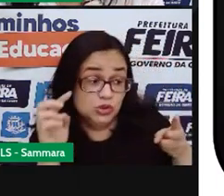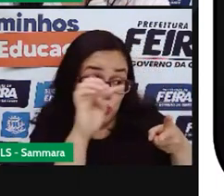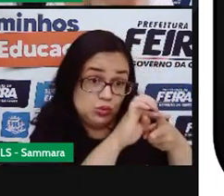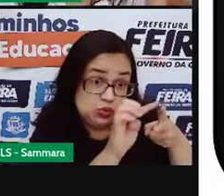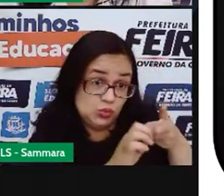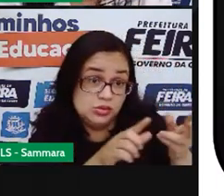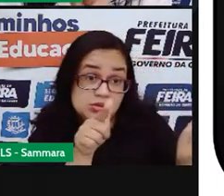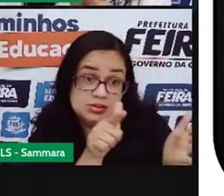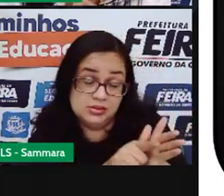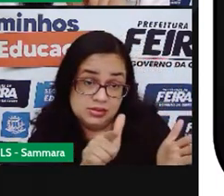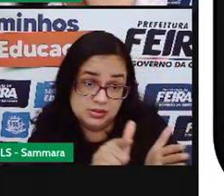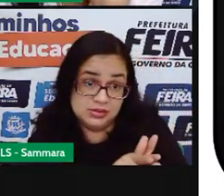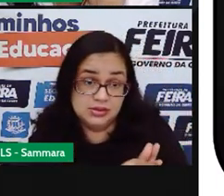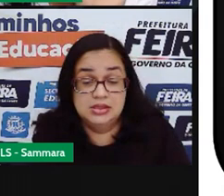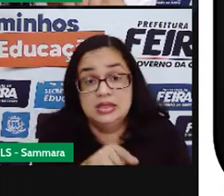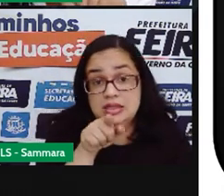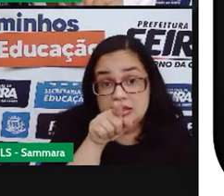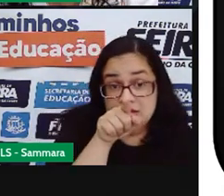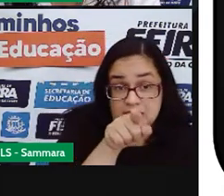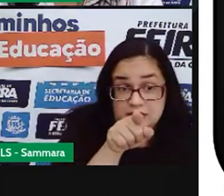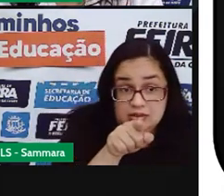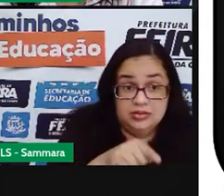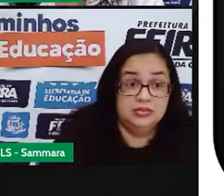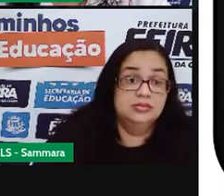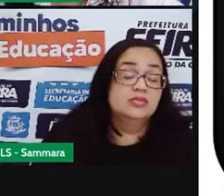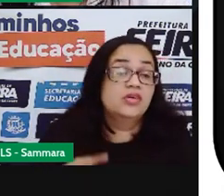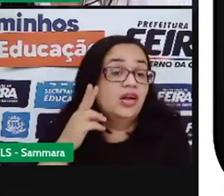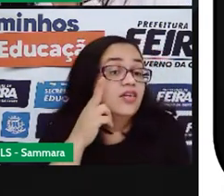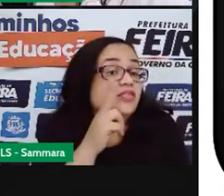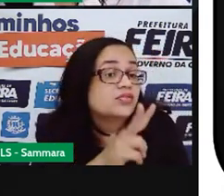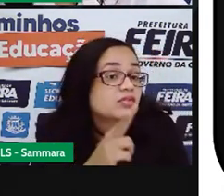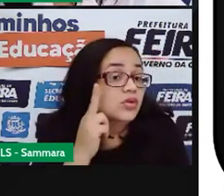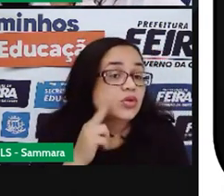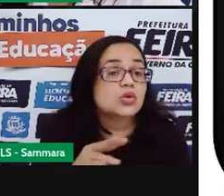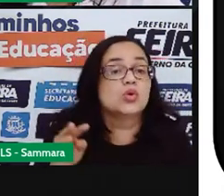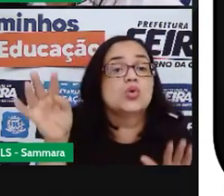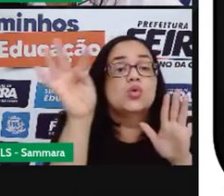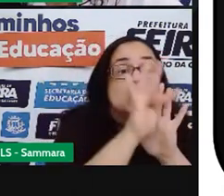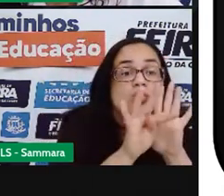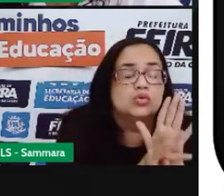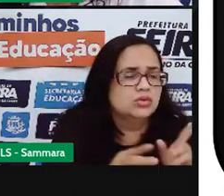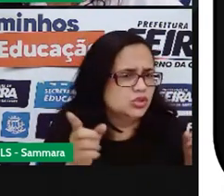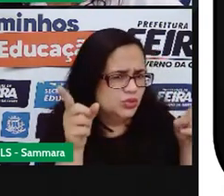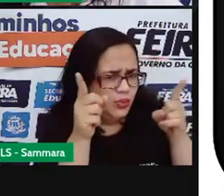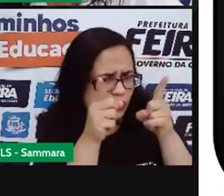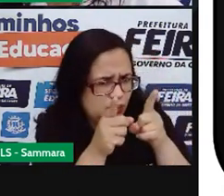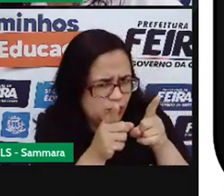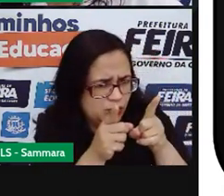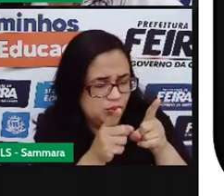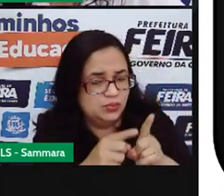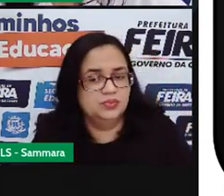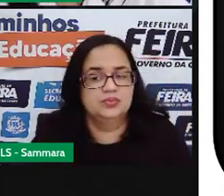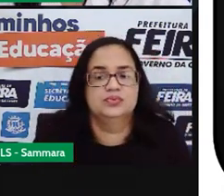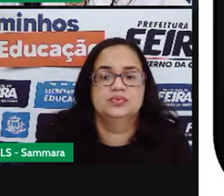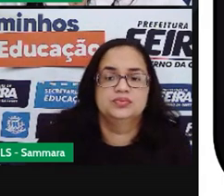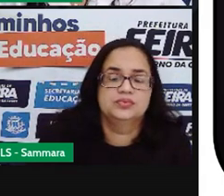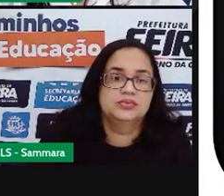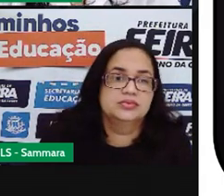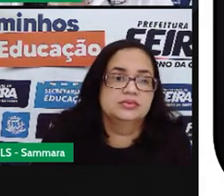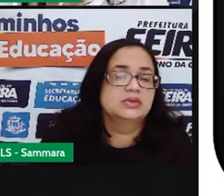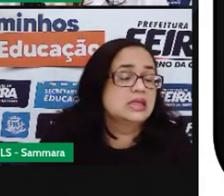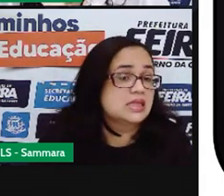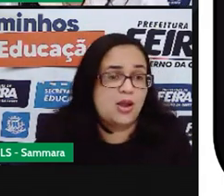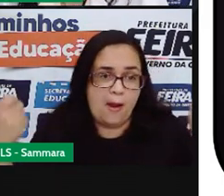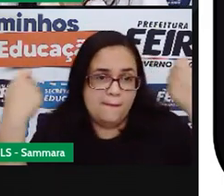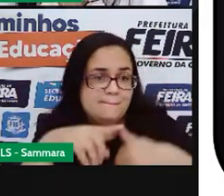panfletos que eu produzi aqui para vocês verem, os textos são bem curtinhos? Não